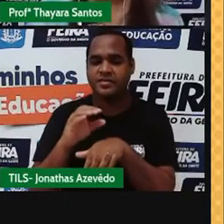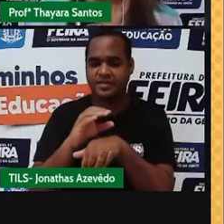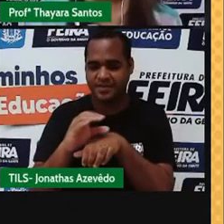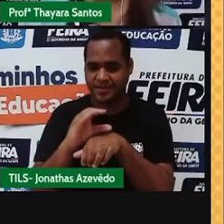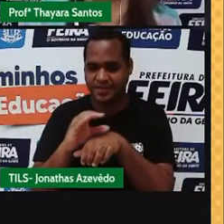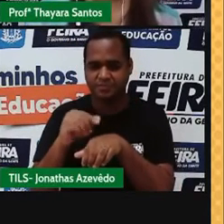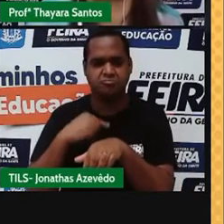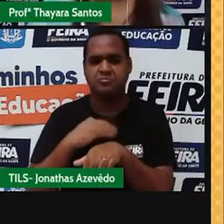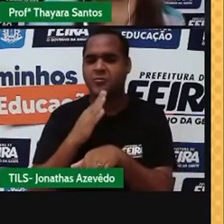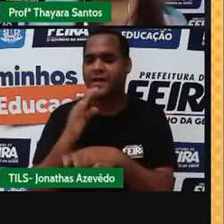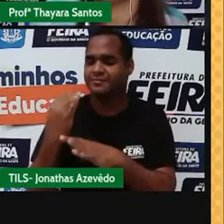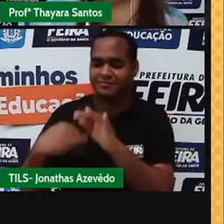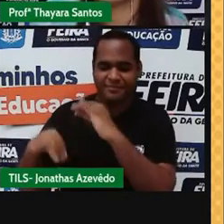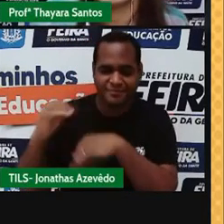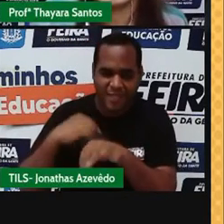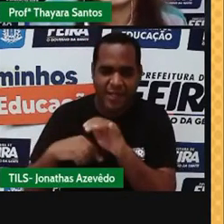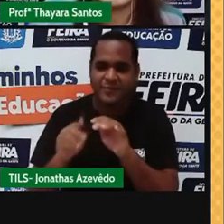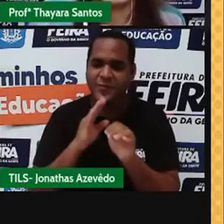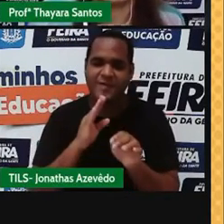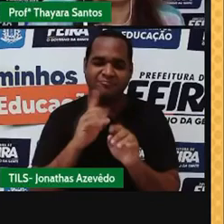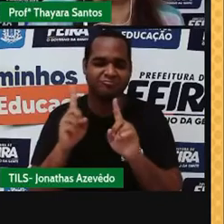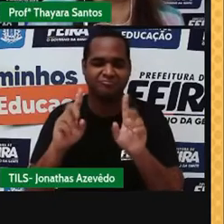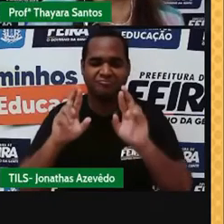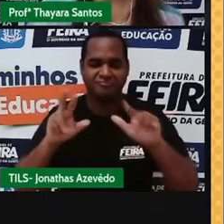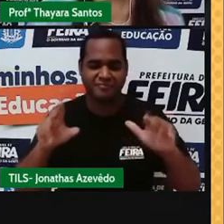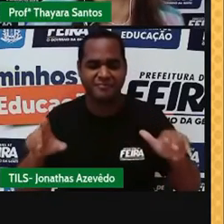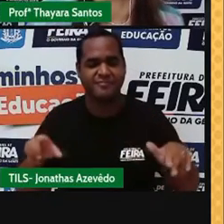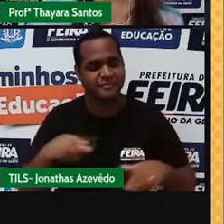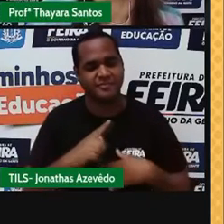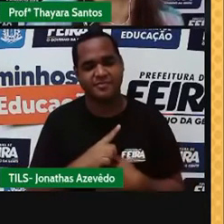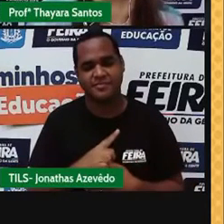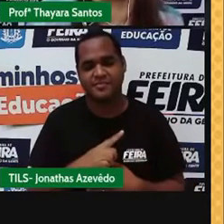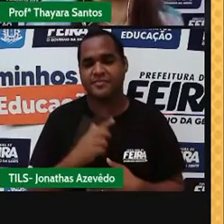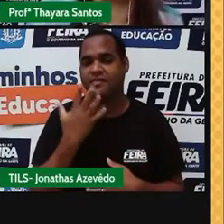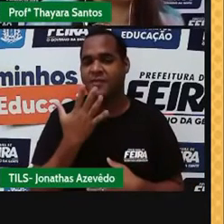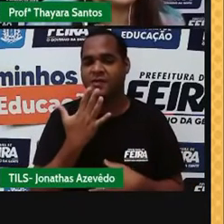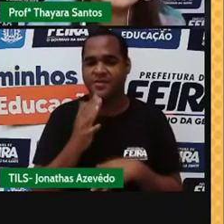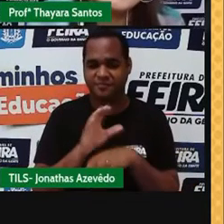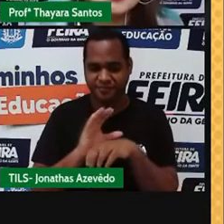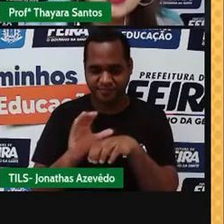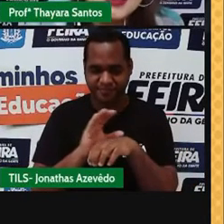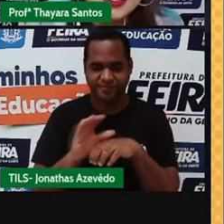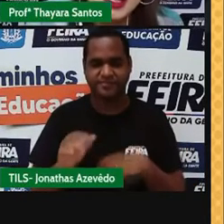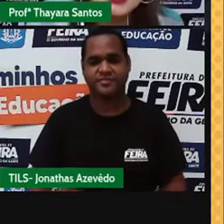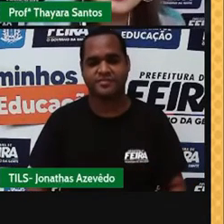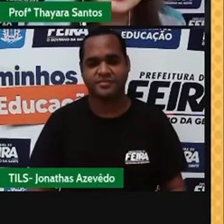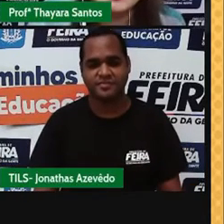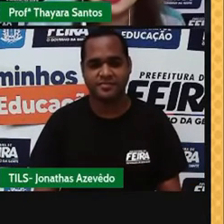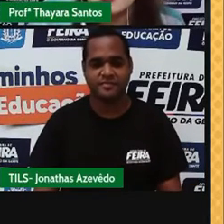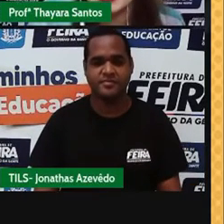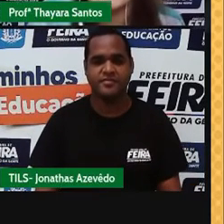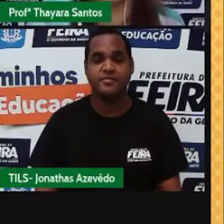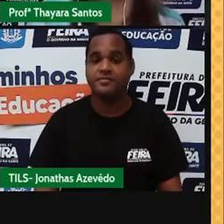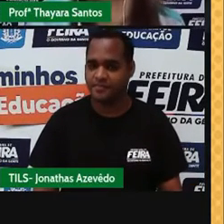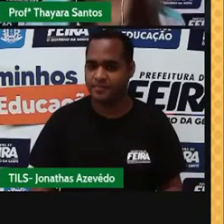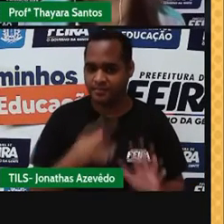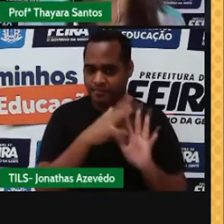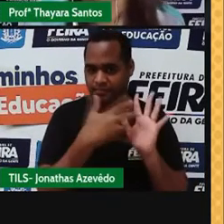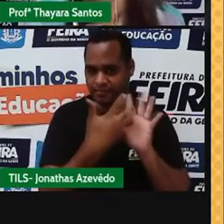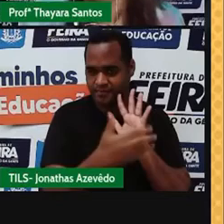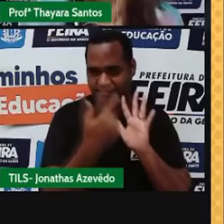Tem propriedades químicas desconhecidas. São esses que estão nessa corzinha aqui cinza. Nesse caso, nessa tabela.